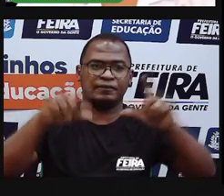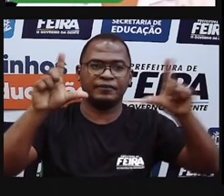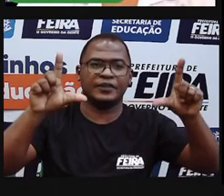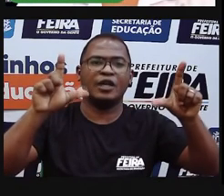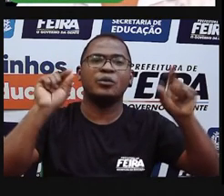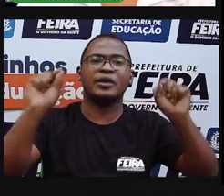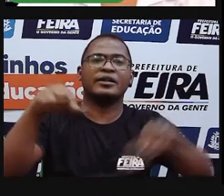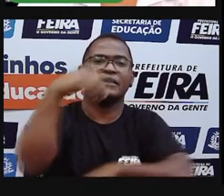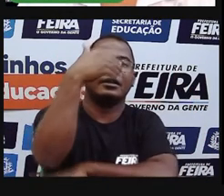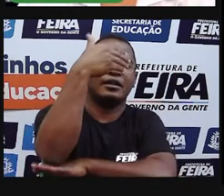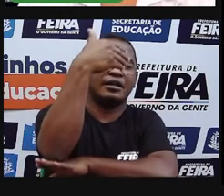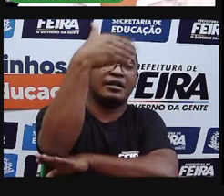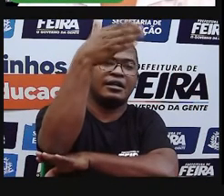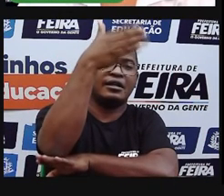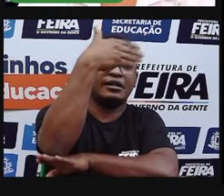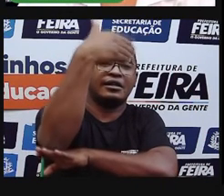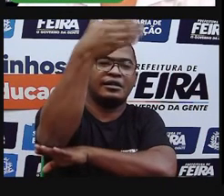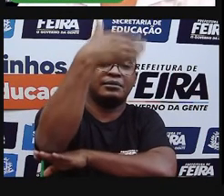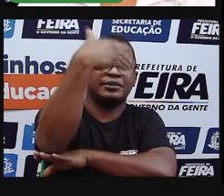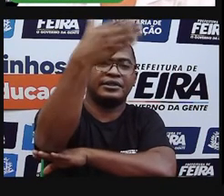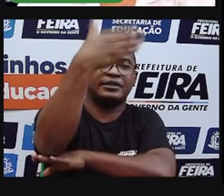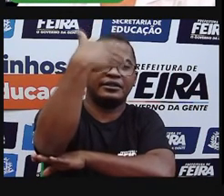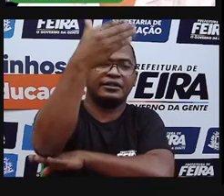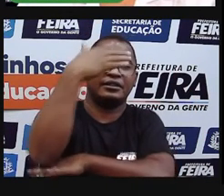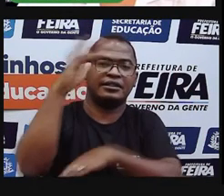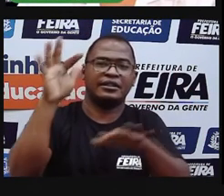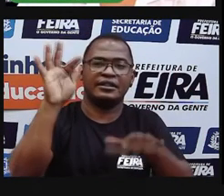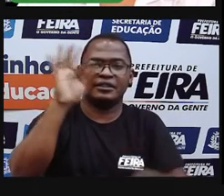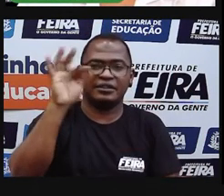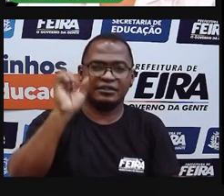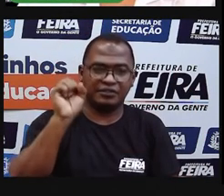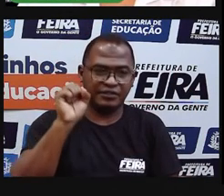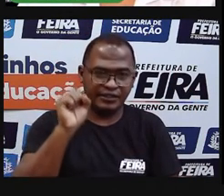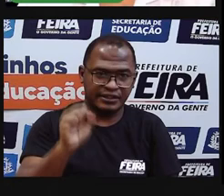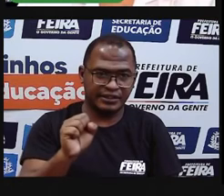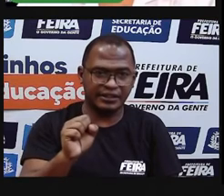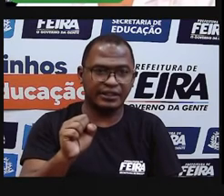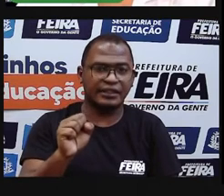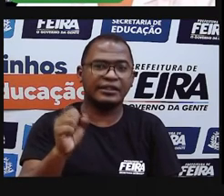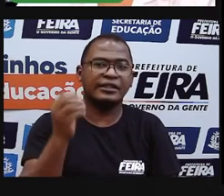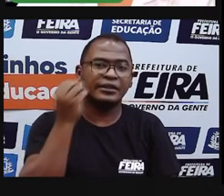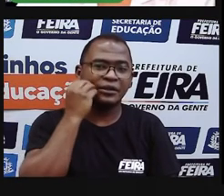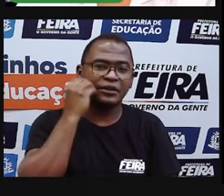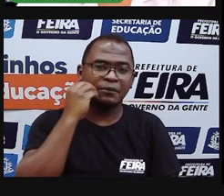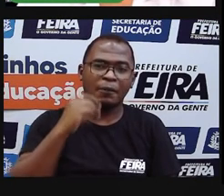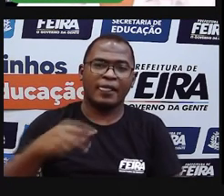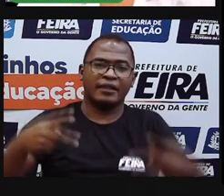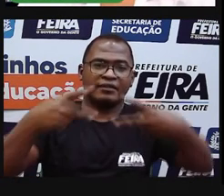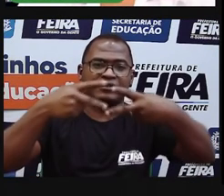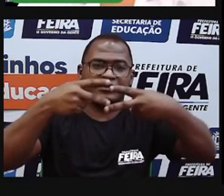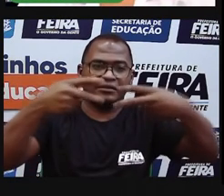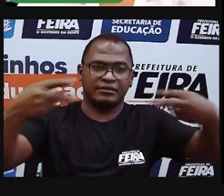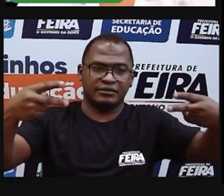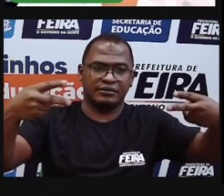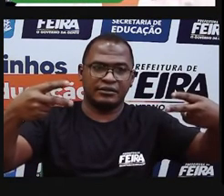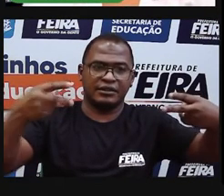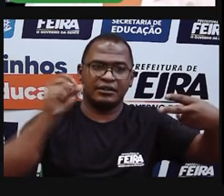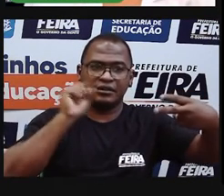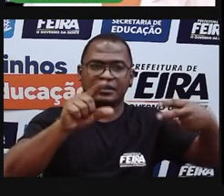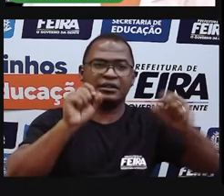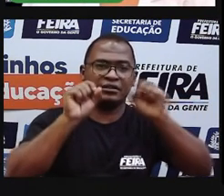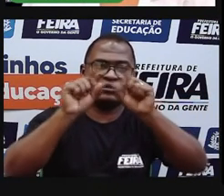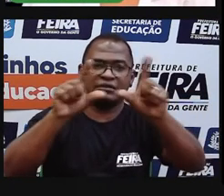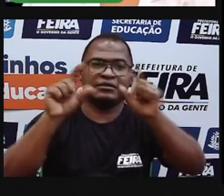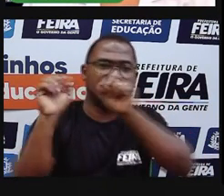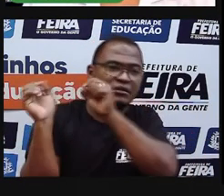vou deixar esse link aqui para vocês, né? Não posso passar, mas vocês podem assistir um pouquinho, né? Da Princesa dos Olhos Dados. Então,